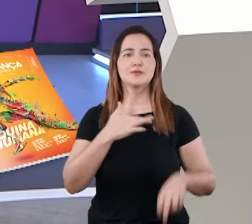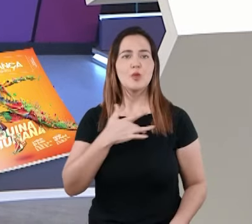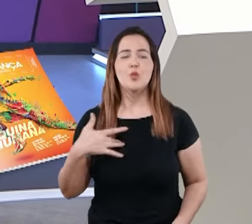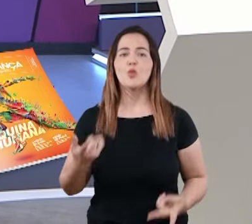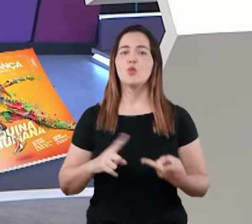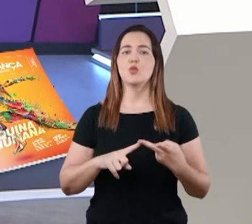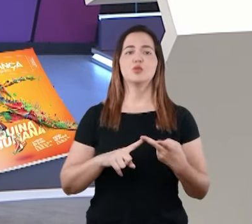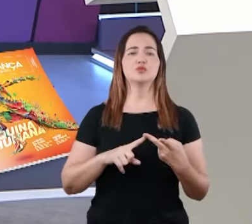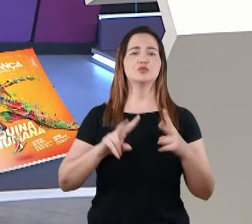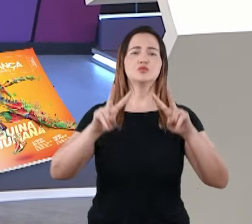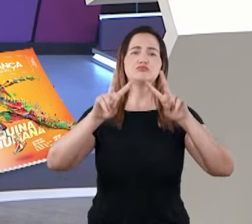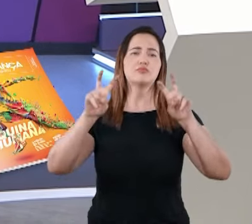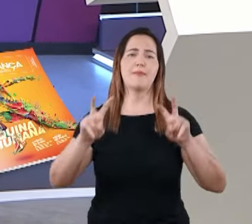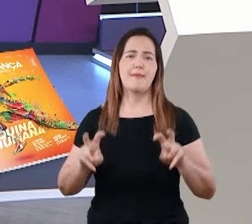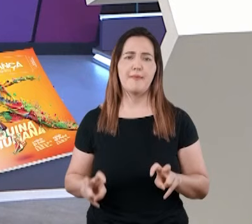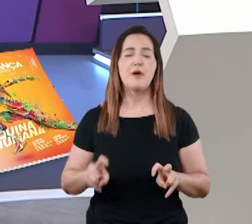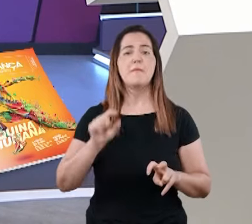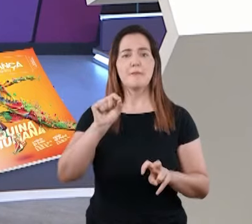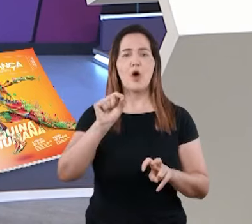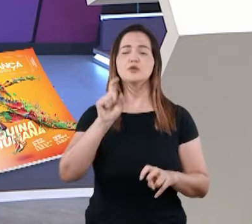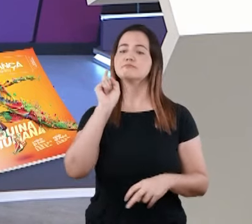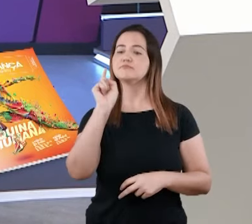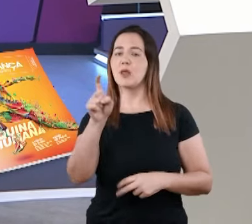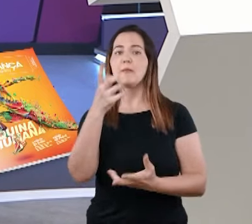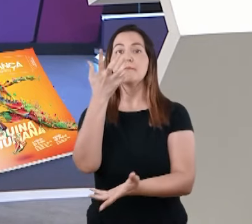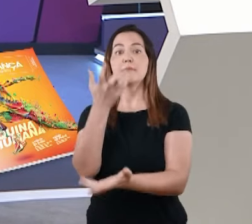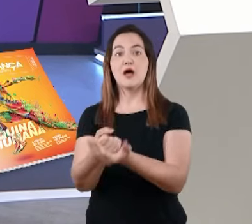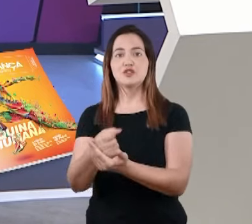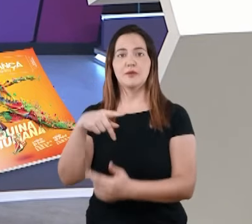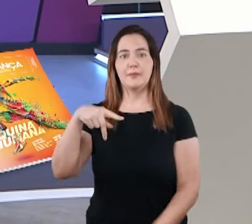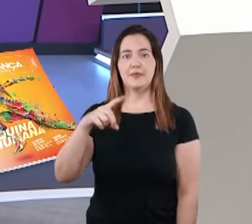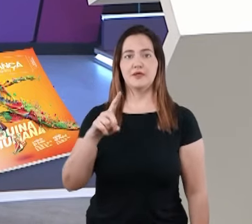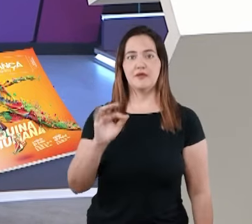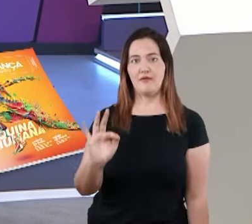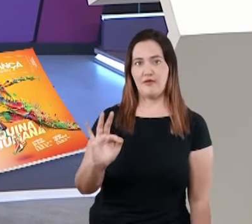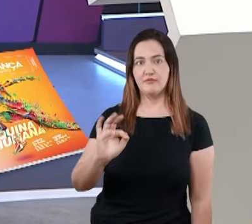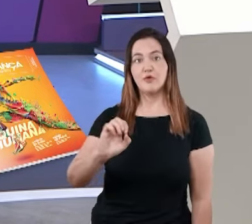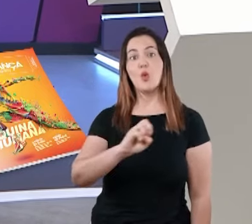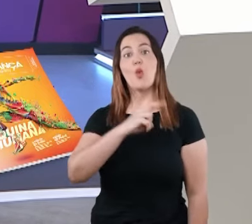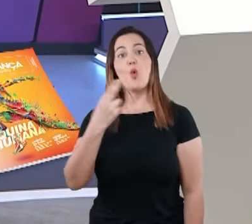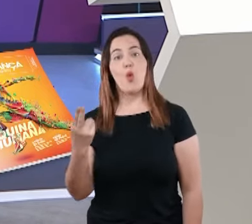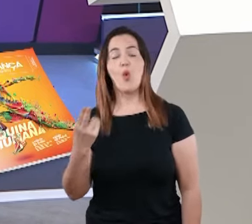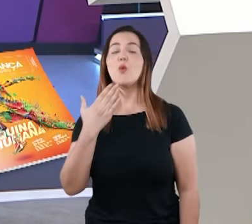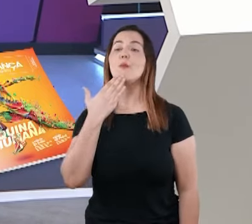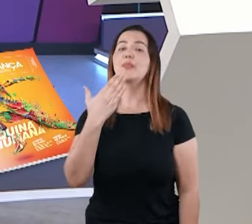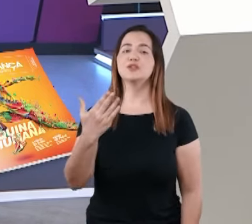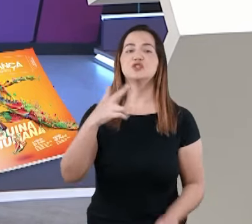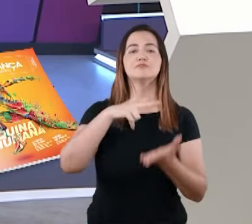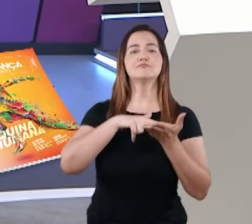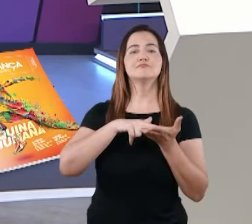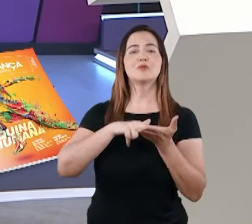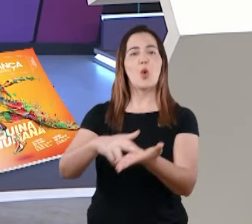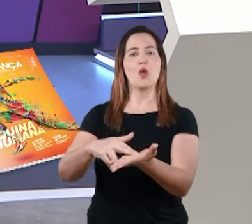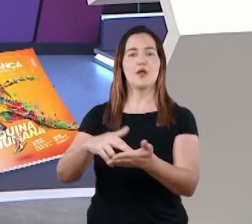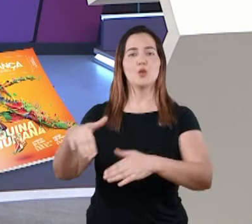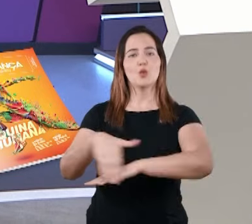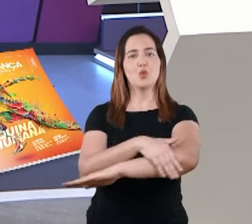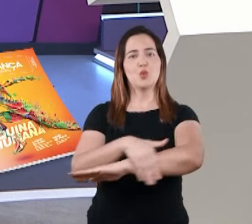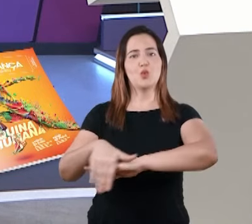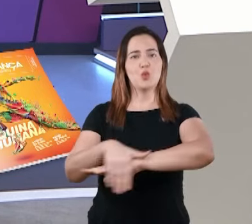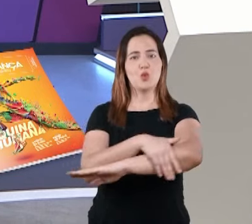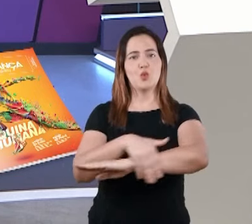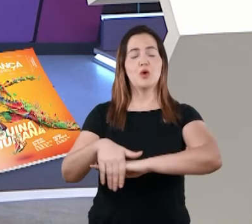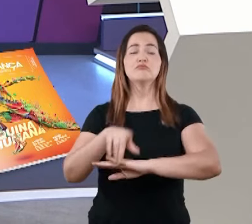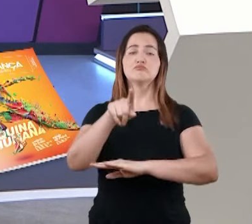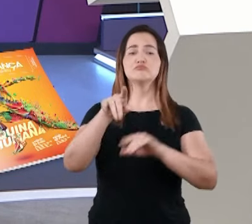faz o seu cadastro. Você pode baixar em PDF. Vai ter o material rapidamente aí no seu celular. Ou você pode receber a revista impressa pelo